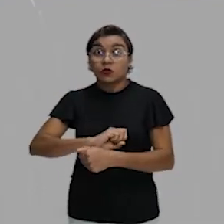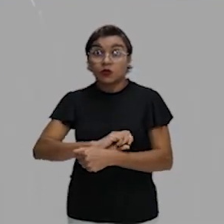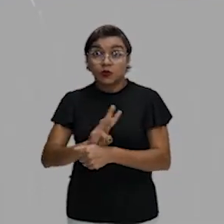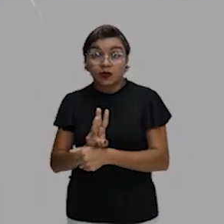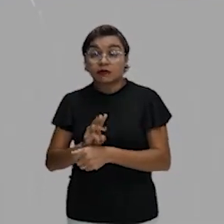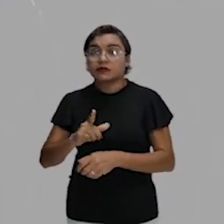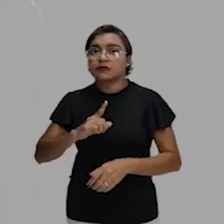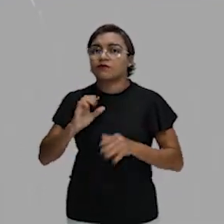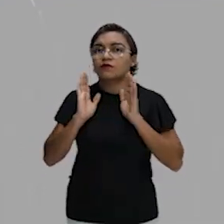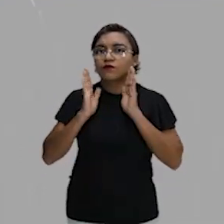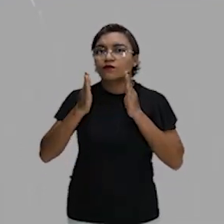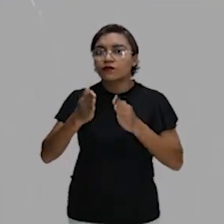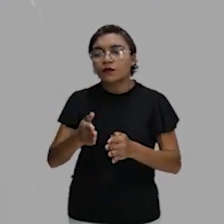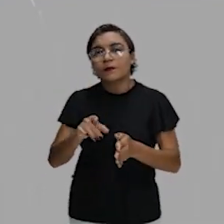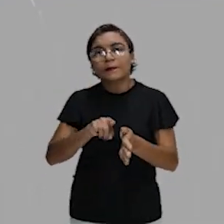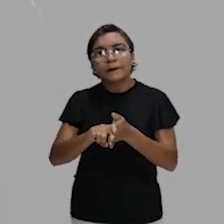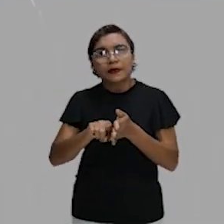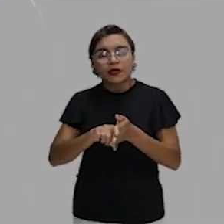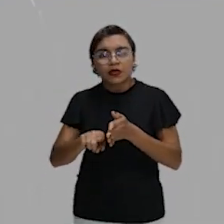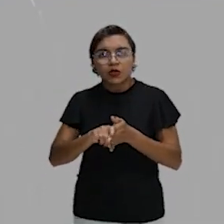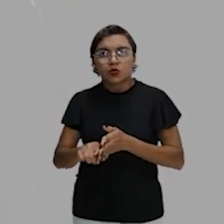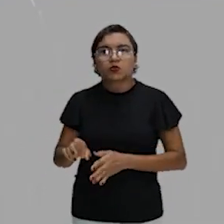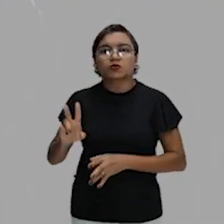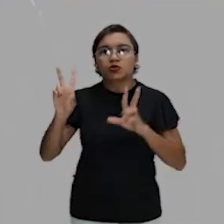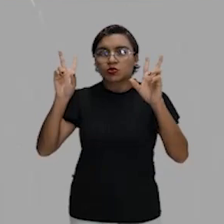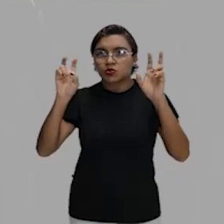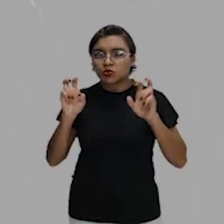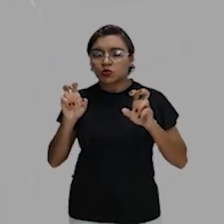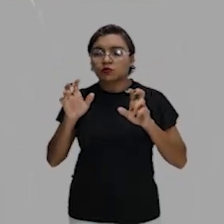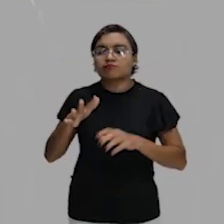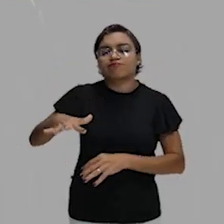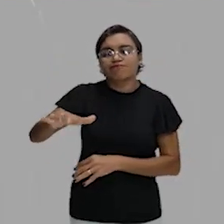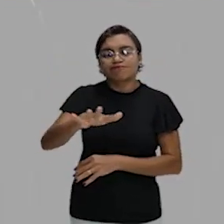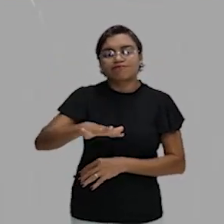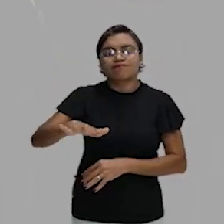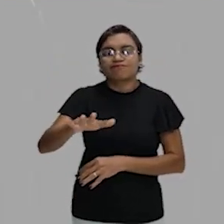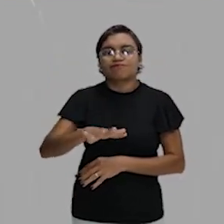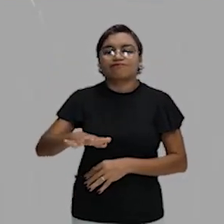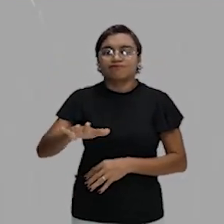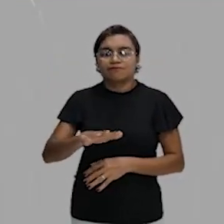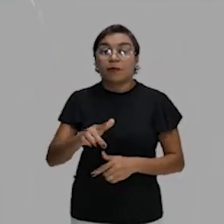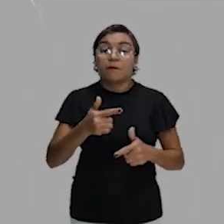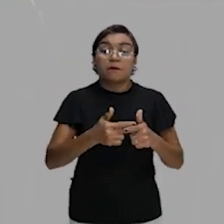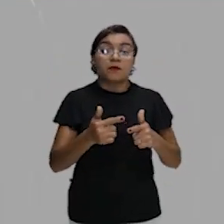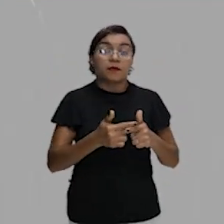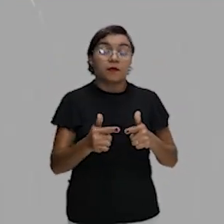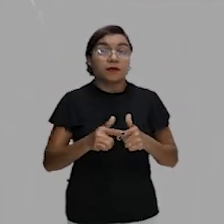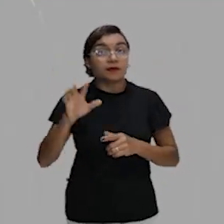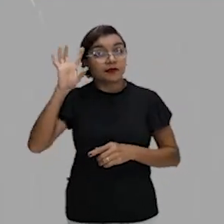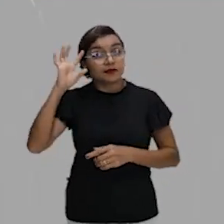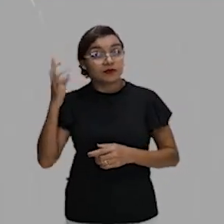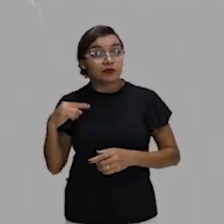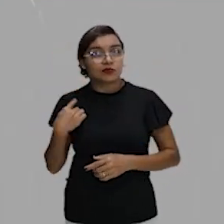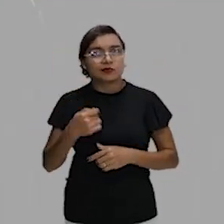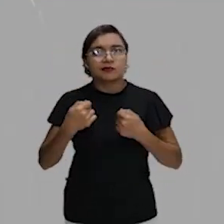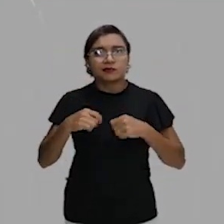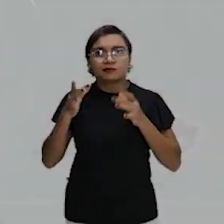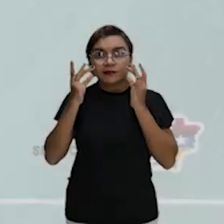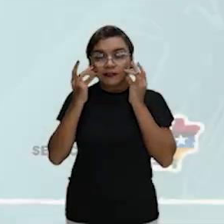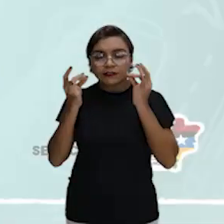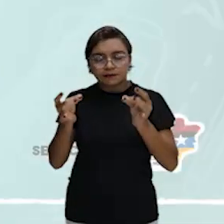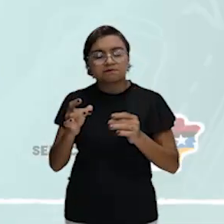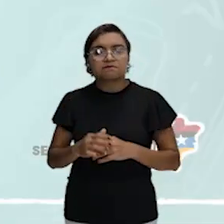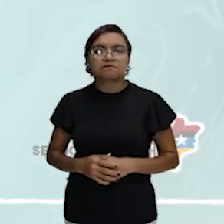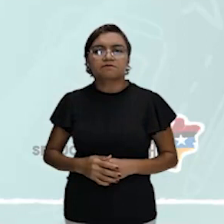focam muito nas questões ambientais e nas suas problemáticas e soluções. Então a gente precisa estar atento a isso. E mais